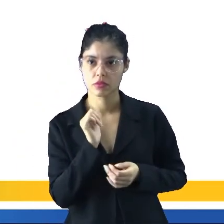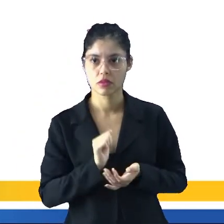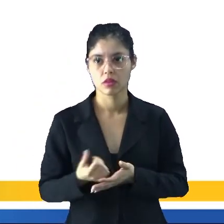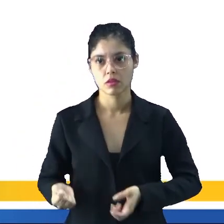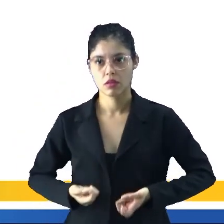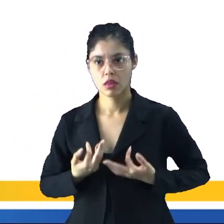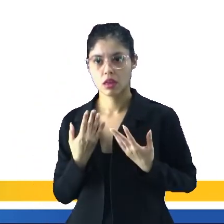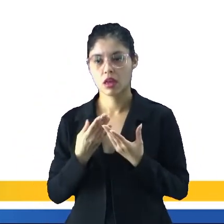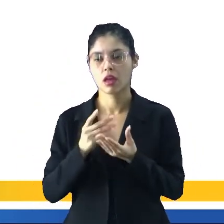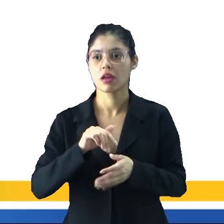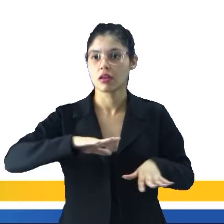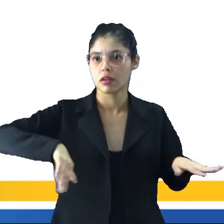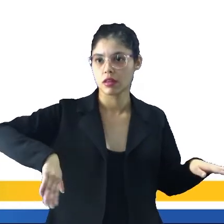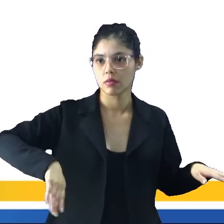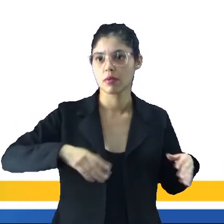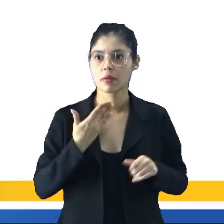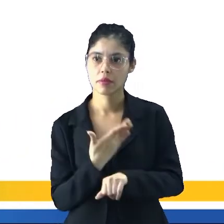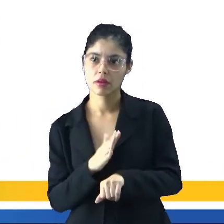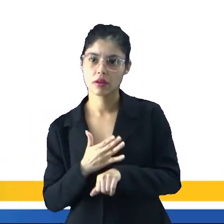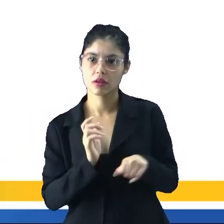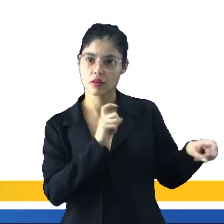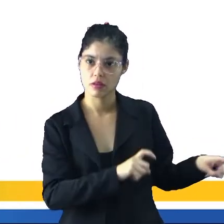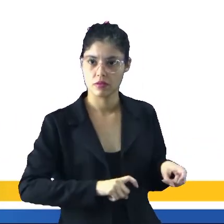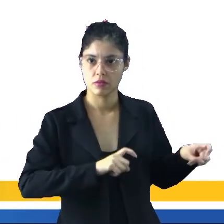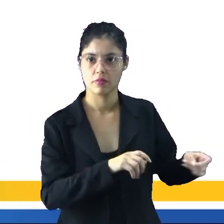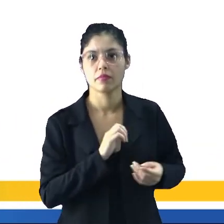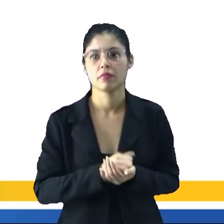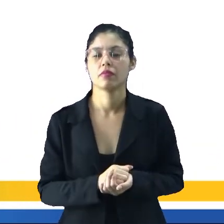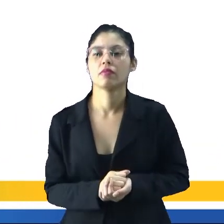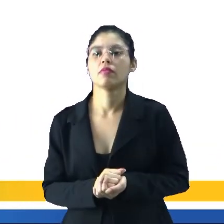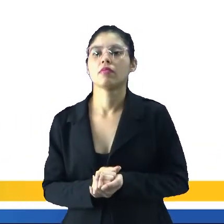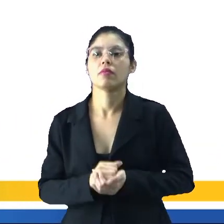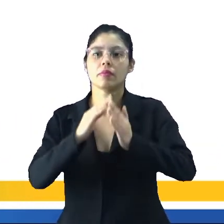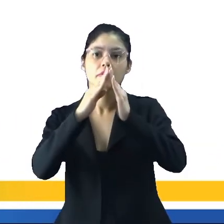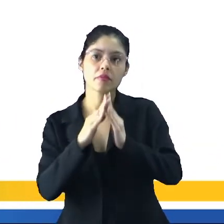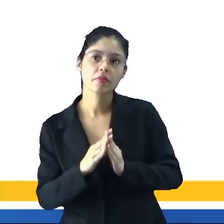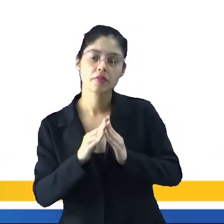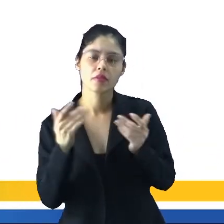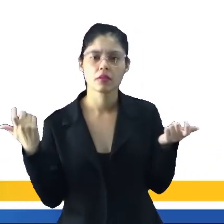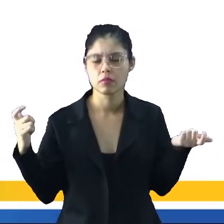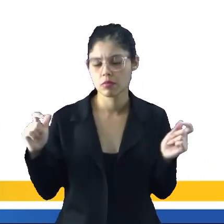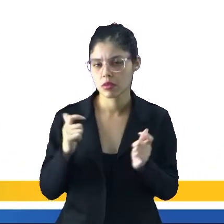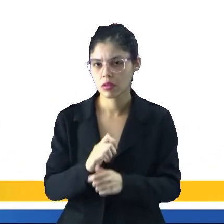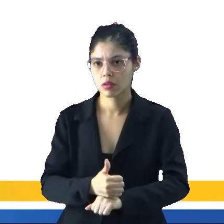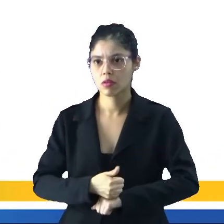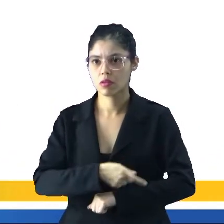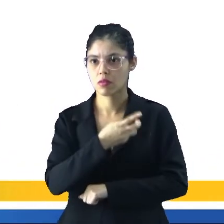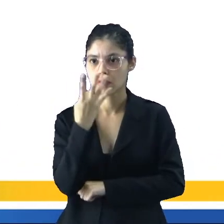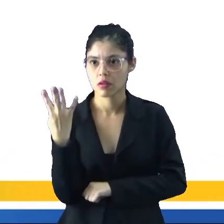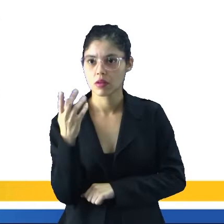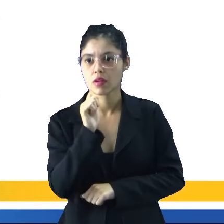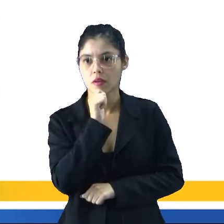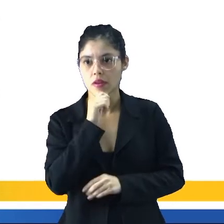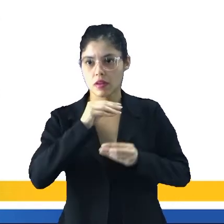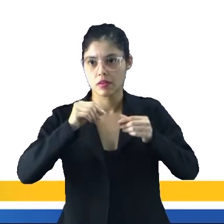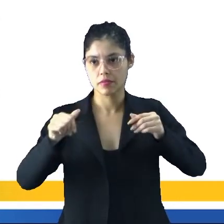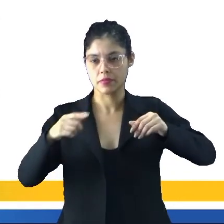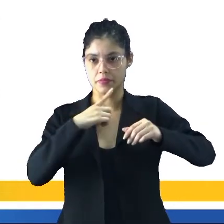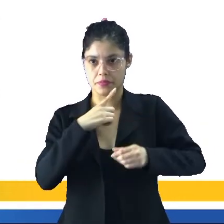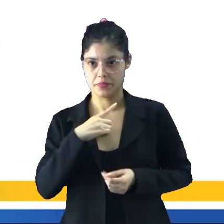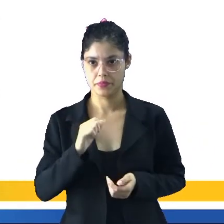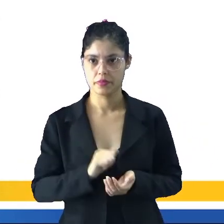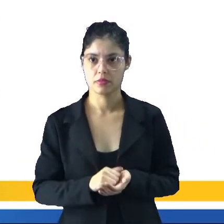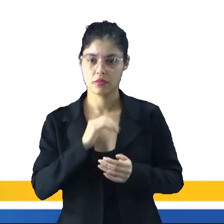e a fertilidade dessas praias, onde eles praticavam ali a agricultura. Habitavam em menor quantidade, né, as terras firmes que